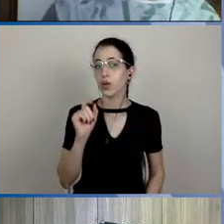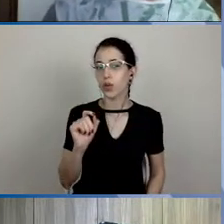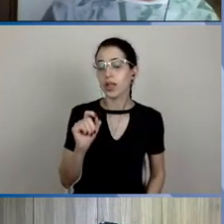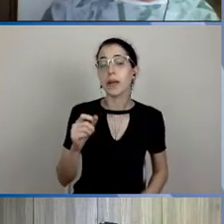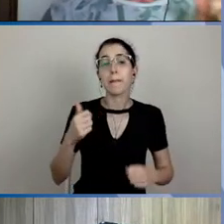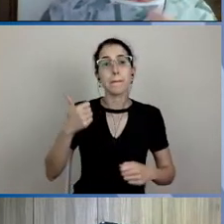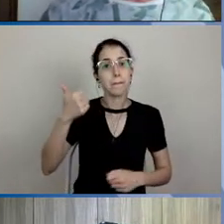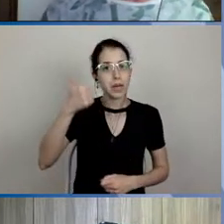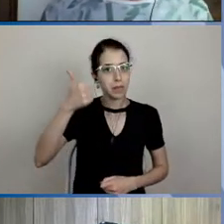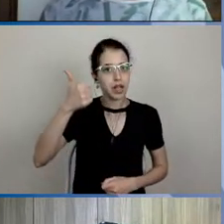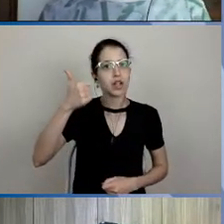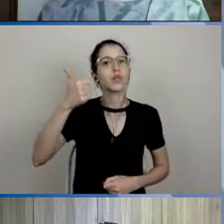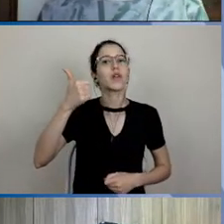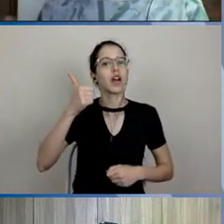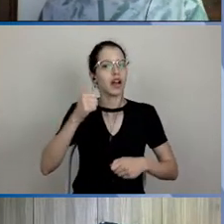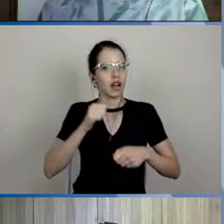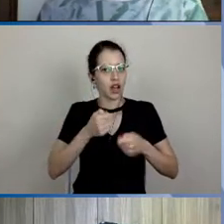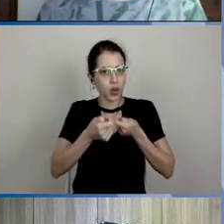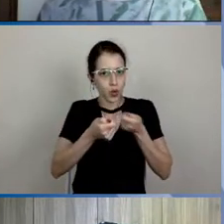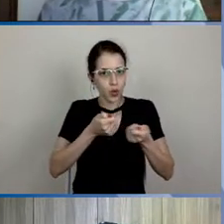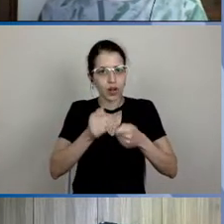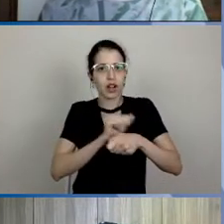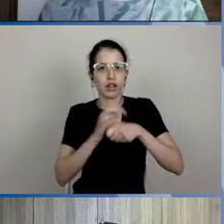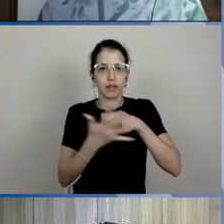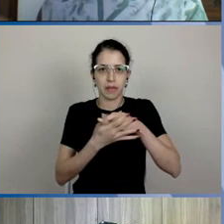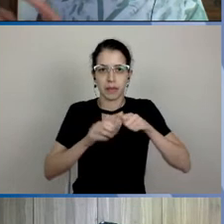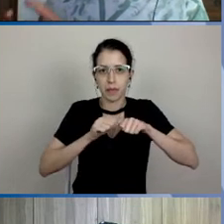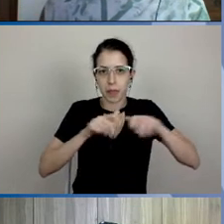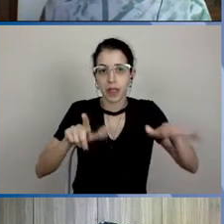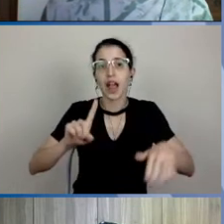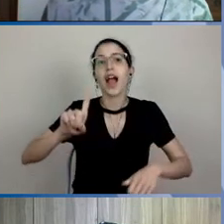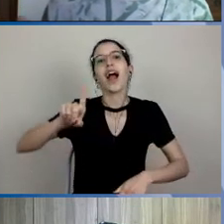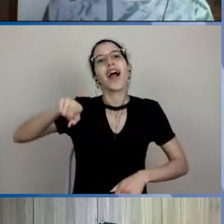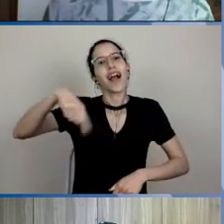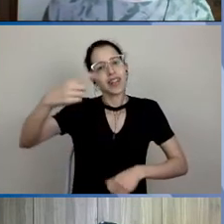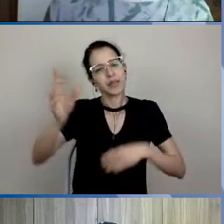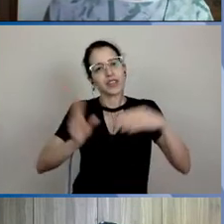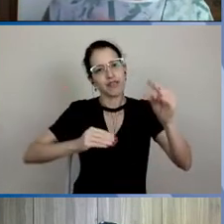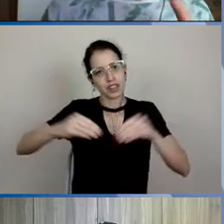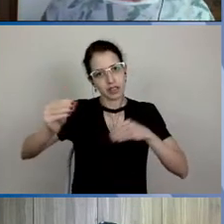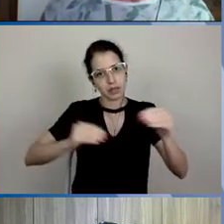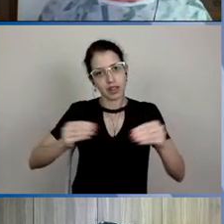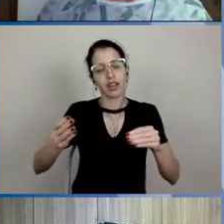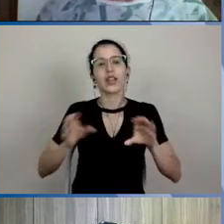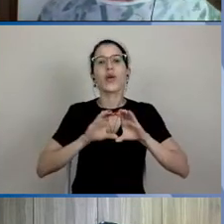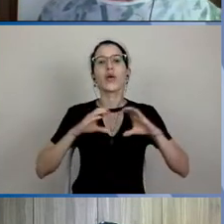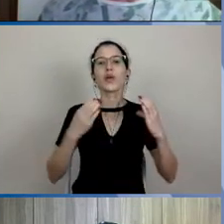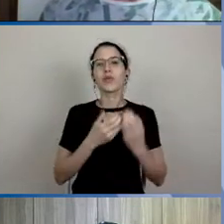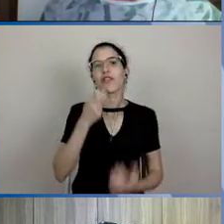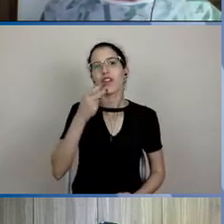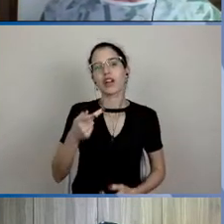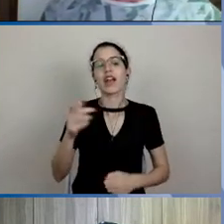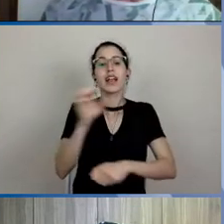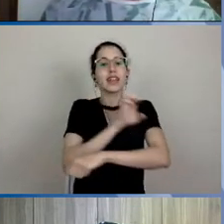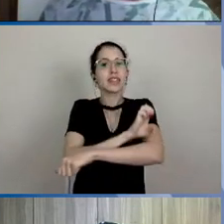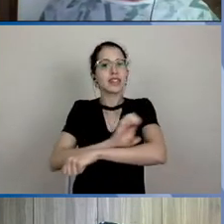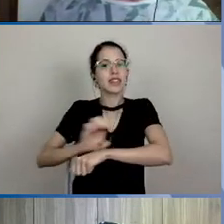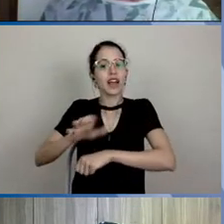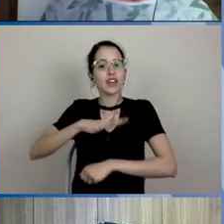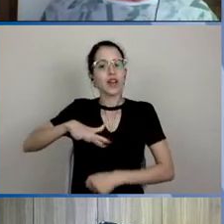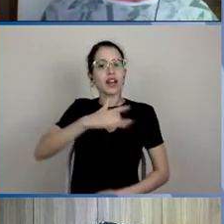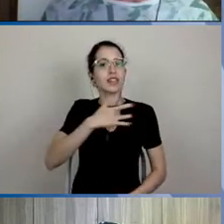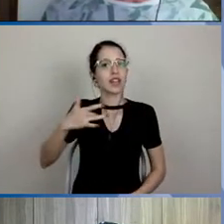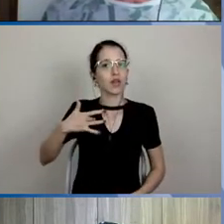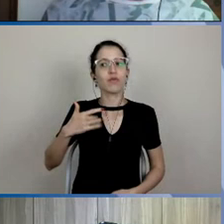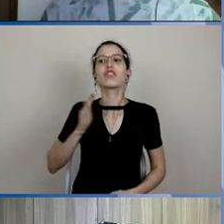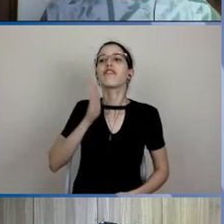para, em seguida, começar a flexibilizar as coisas. Então, na hora que o comitê falou, os estágios da saúde vão para o serviço, não